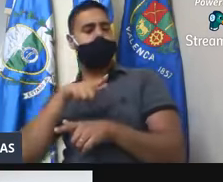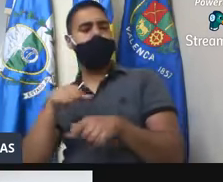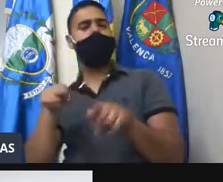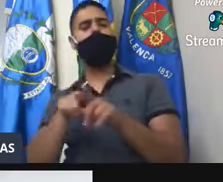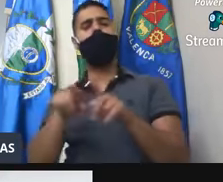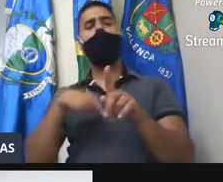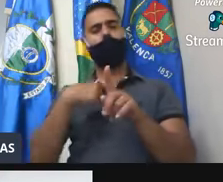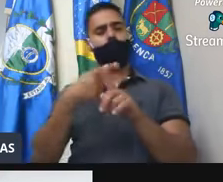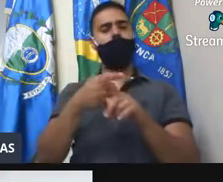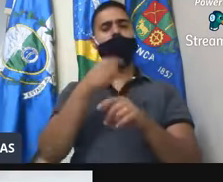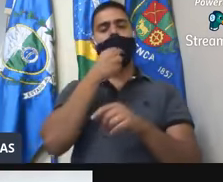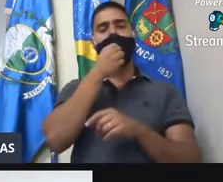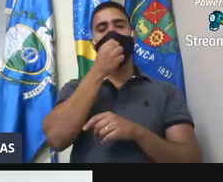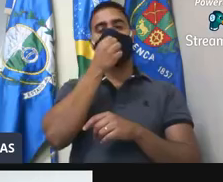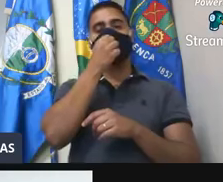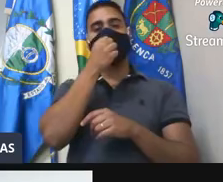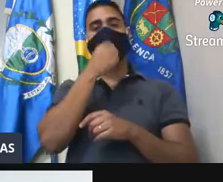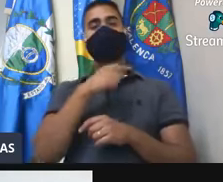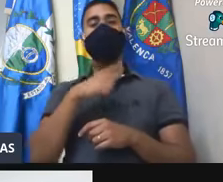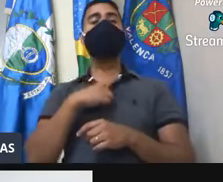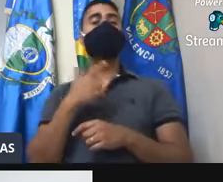fosse incluído na,